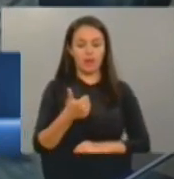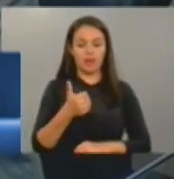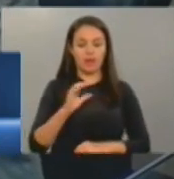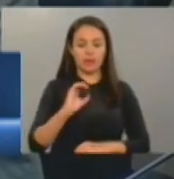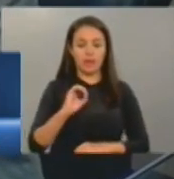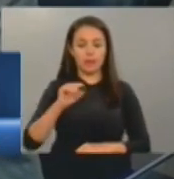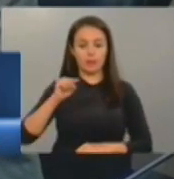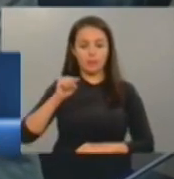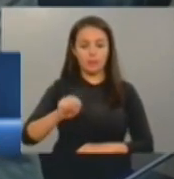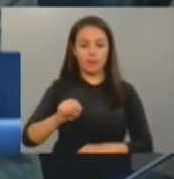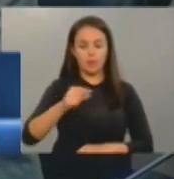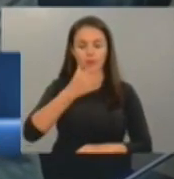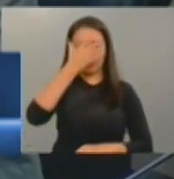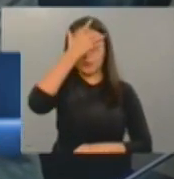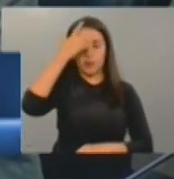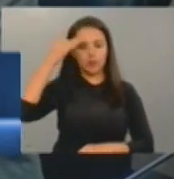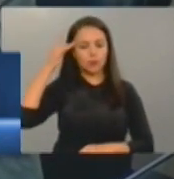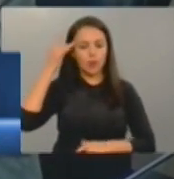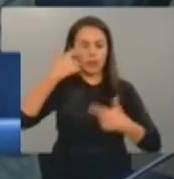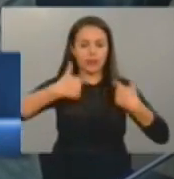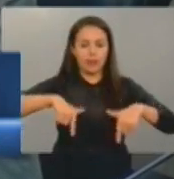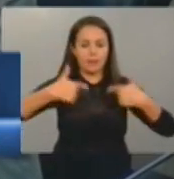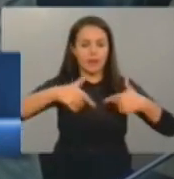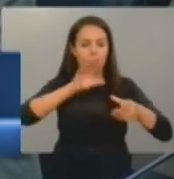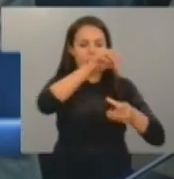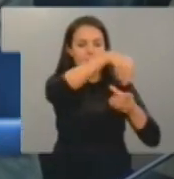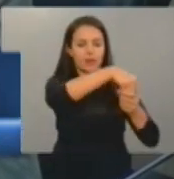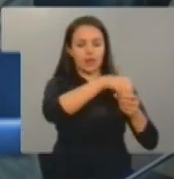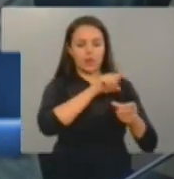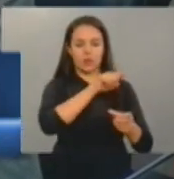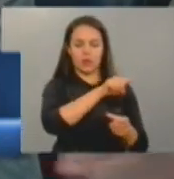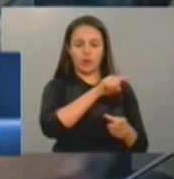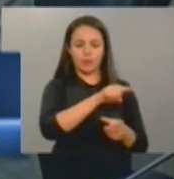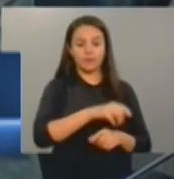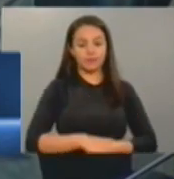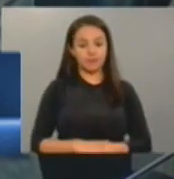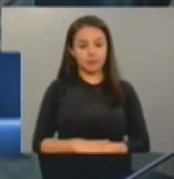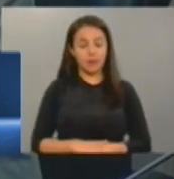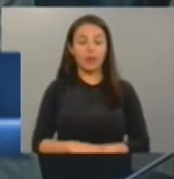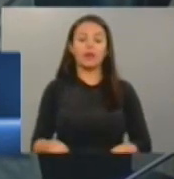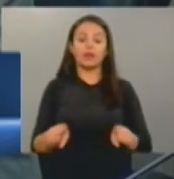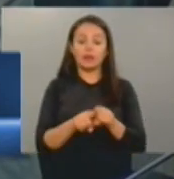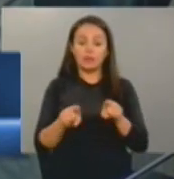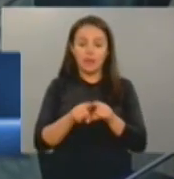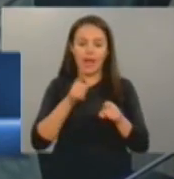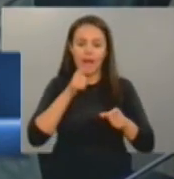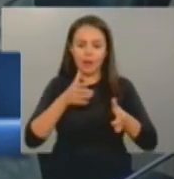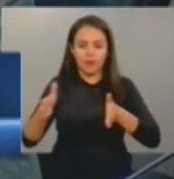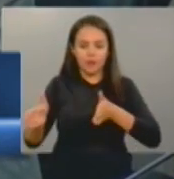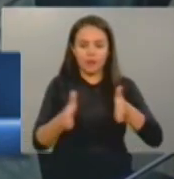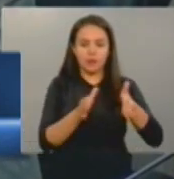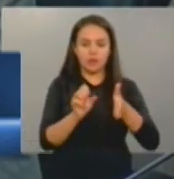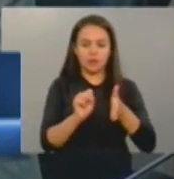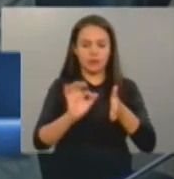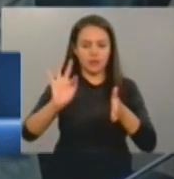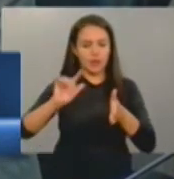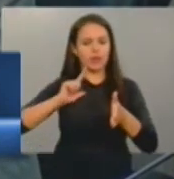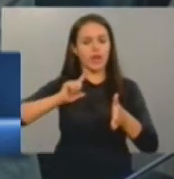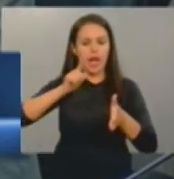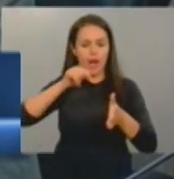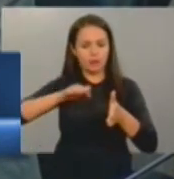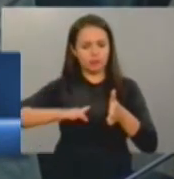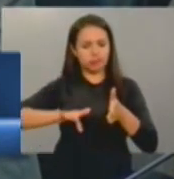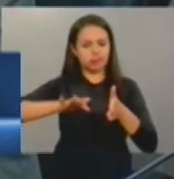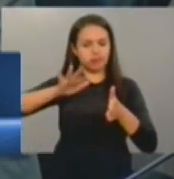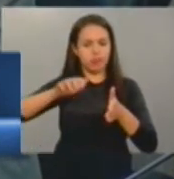trabalhando no canal. Primeiro, para saber que tem água de São Francisco, hoje, 900 metros cúbicos por segundo,